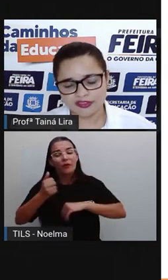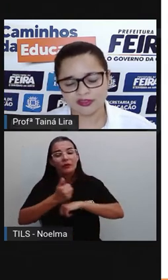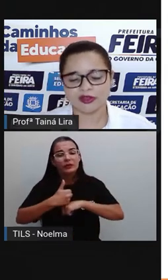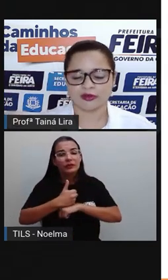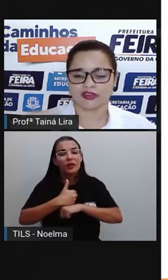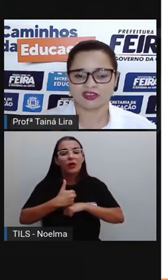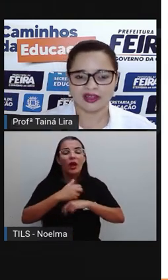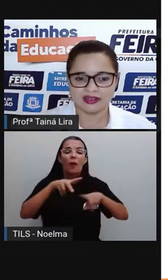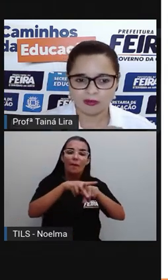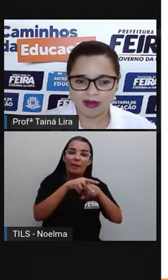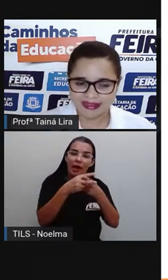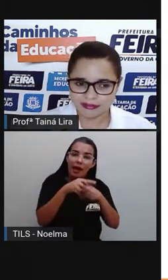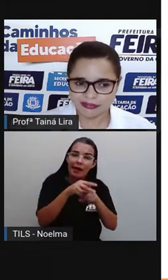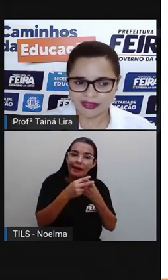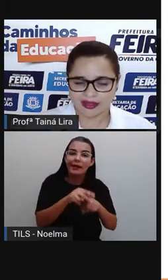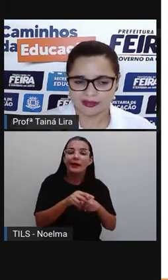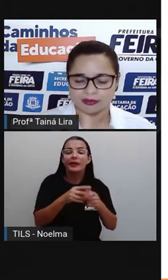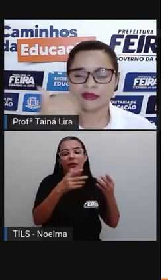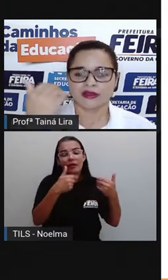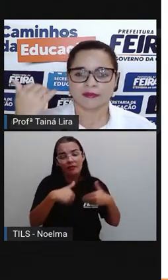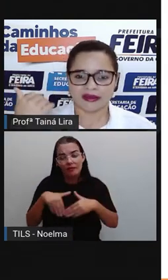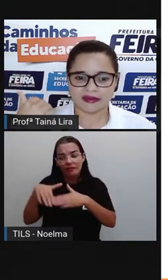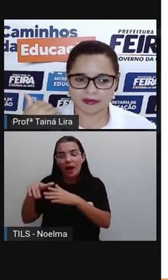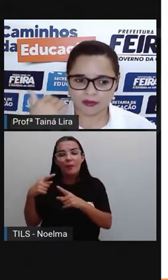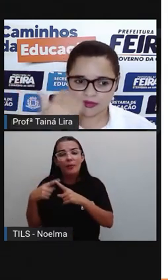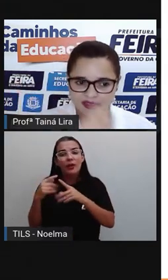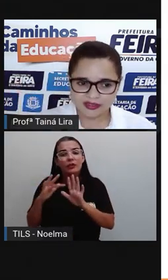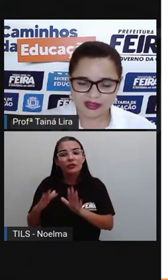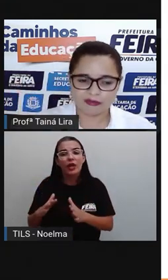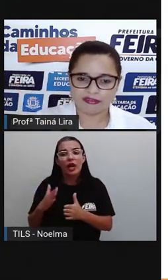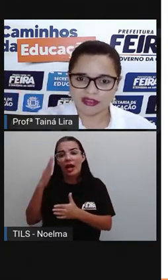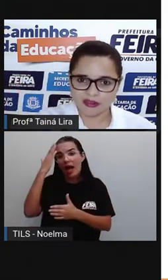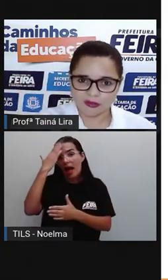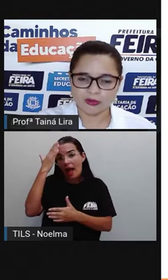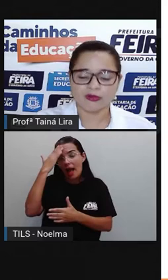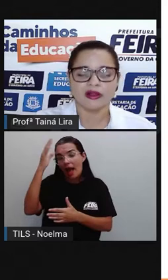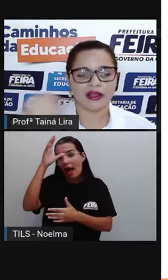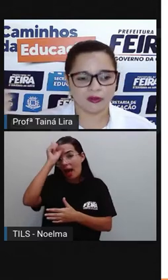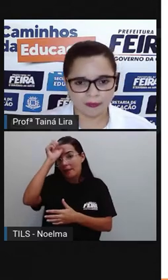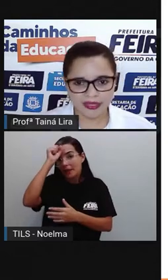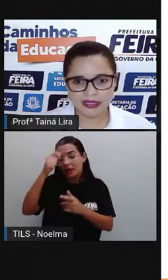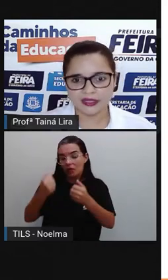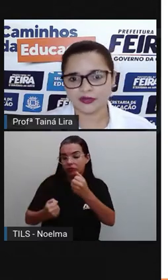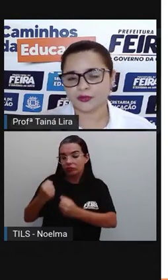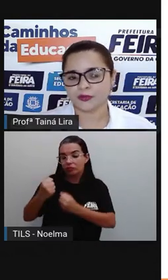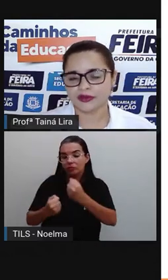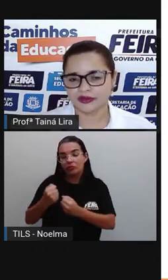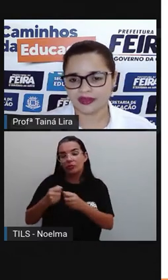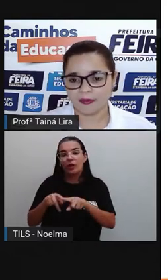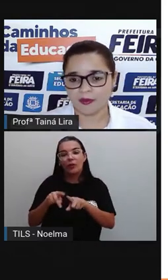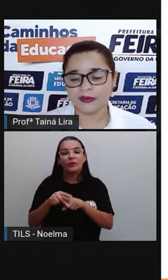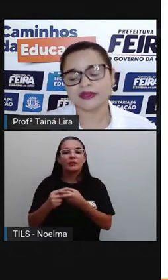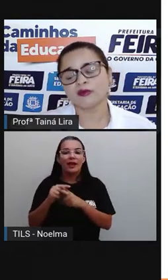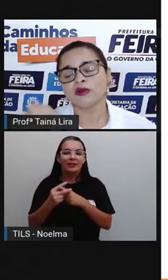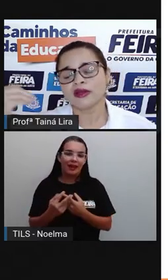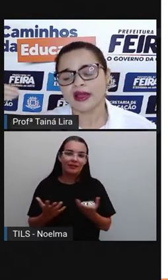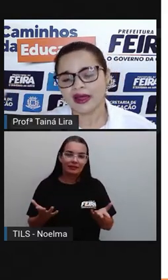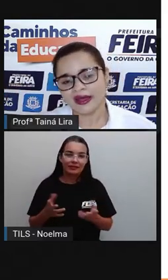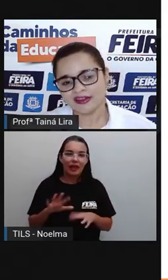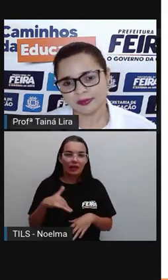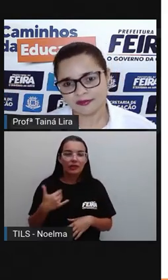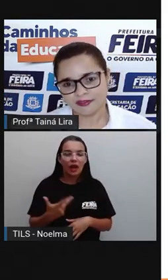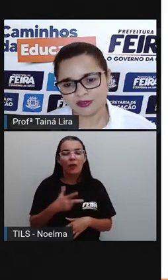o profissional que está ali qualificado para consertar o veículo é um mecânico, tá bom? Então,